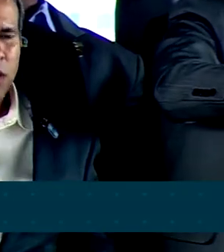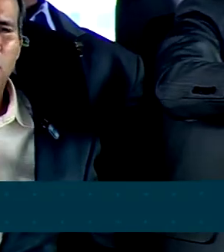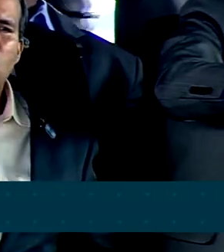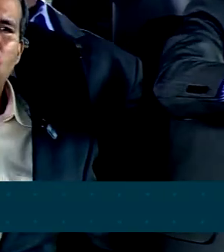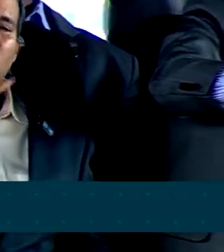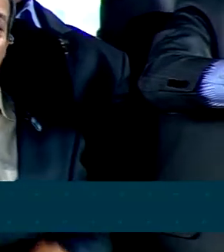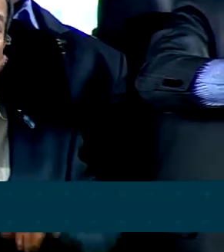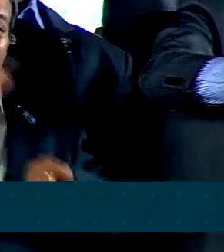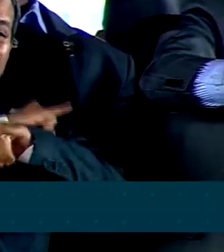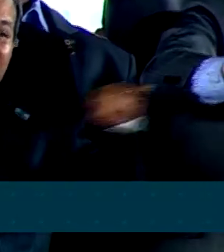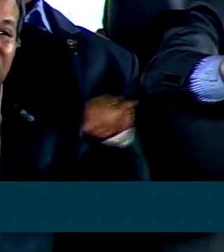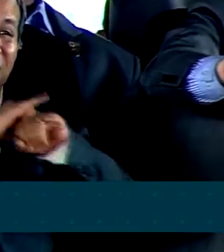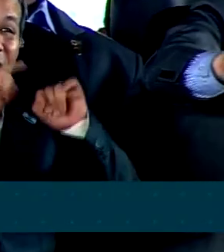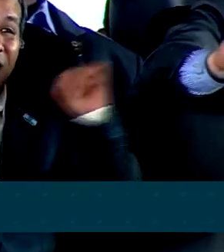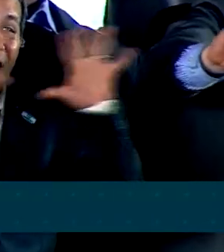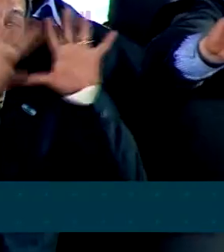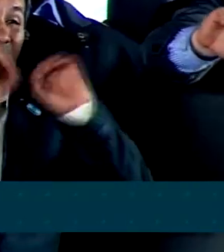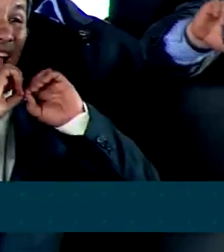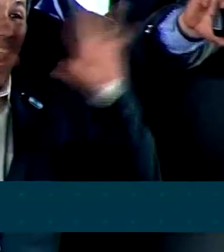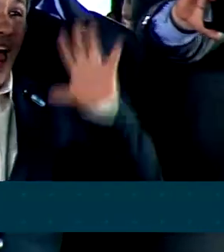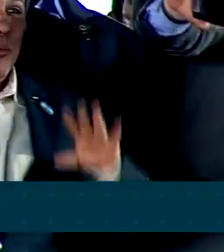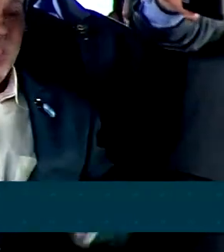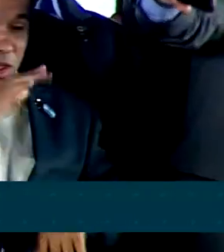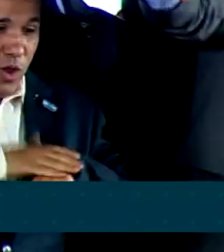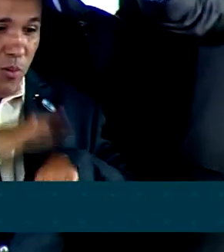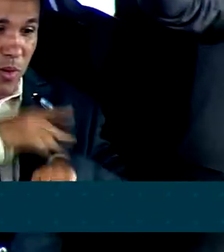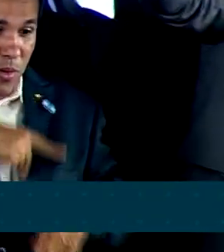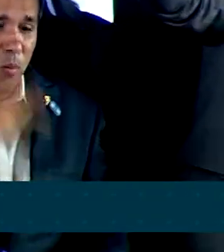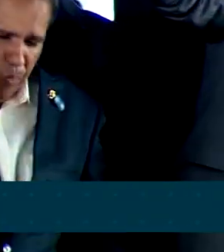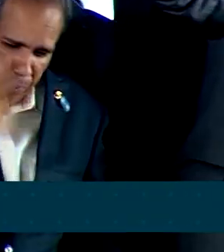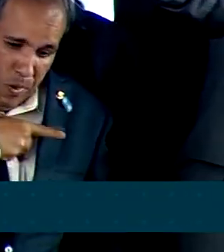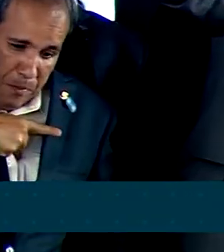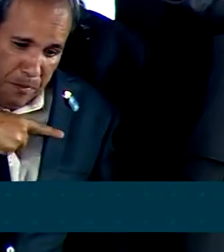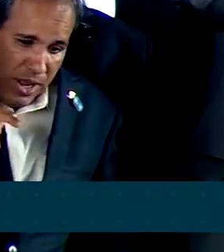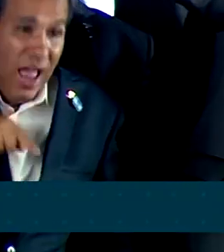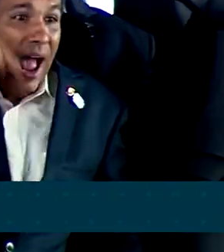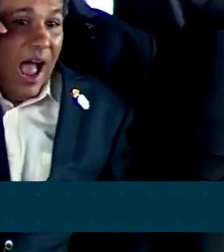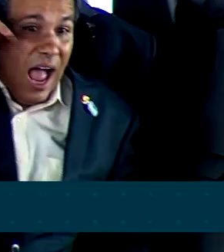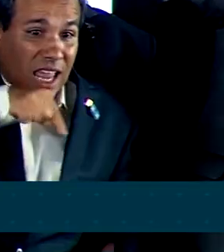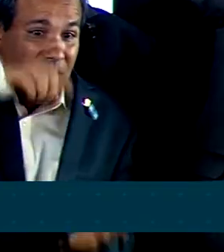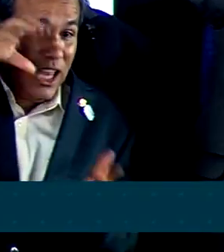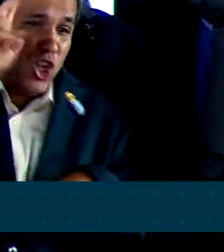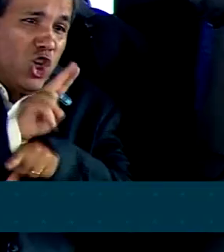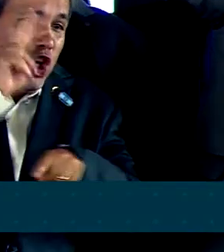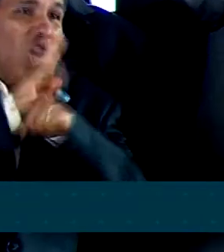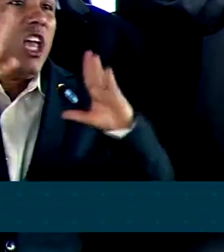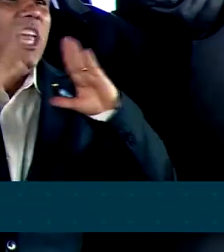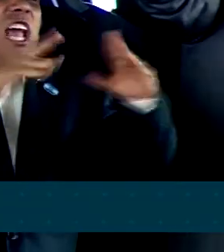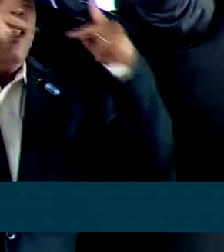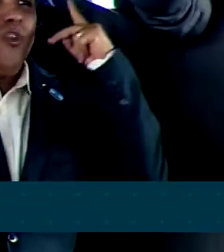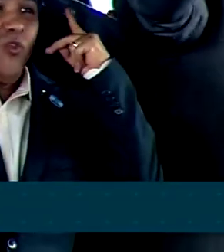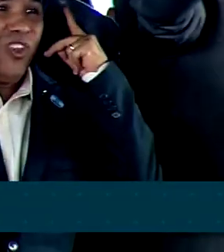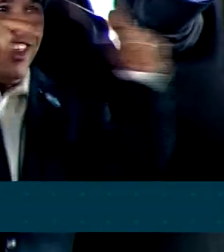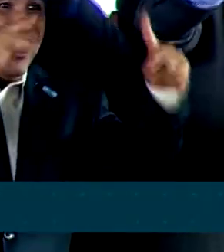claro para vocês. Enquanto eu for presidente da República, essa é a casa de vocês.